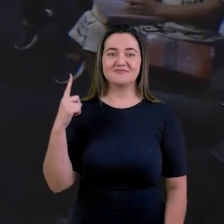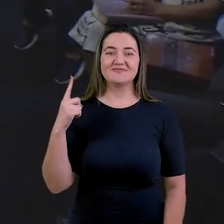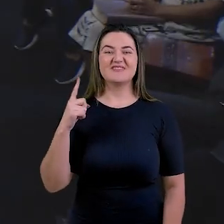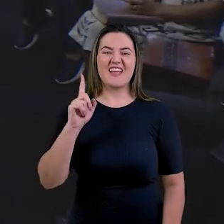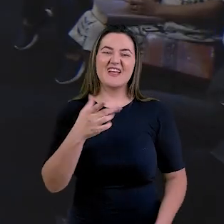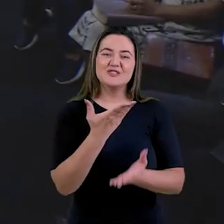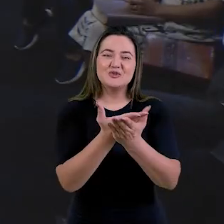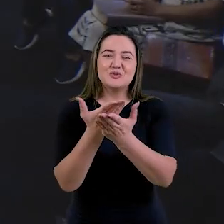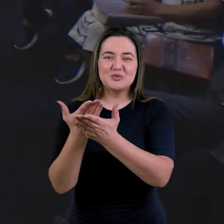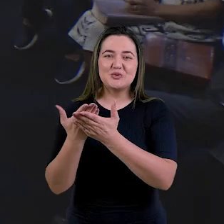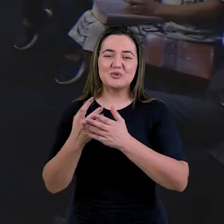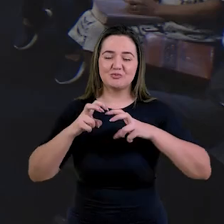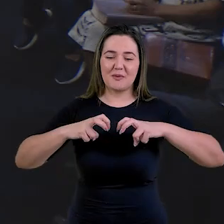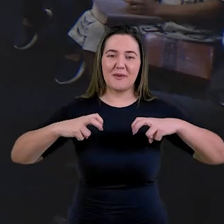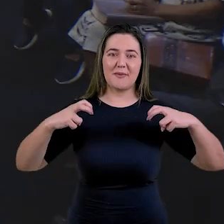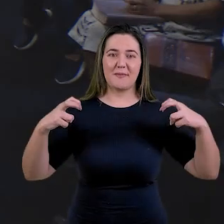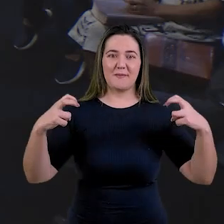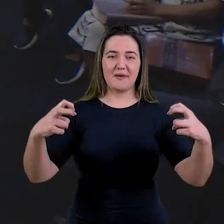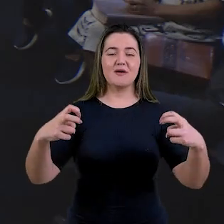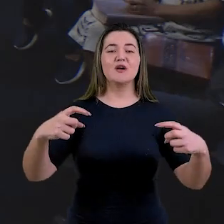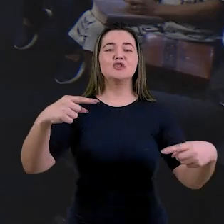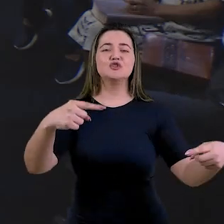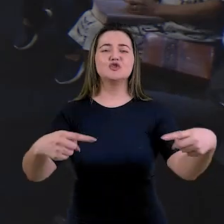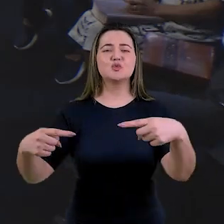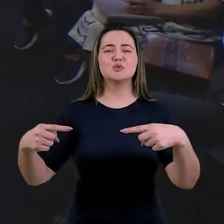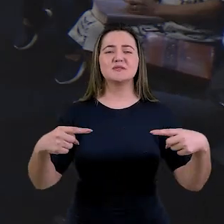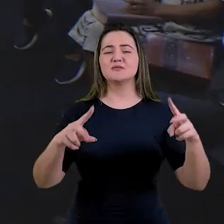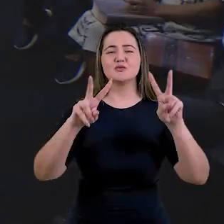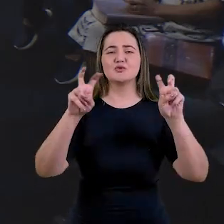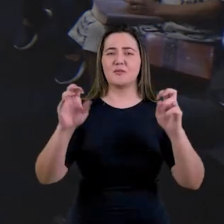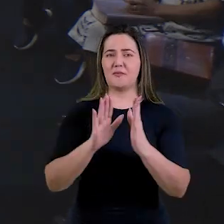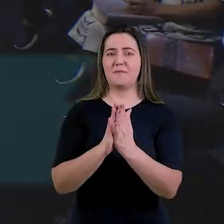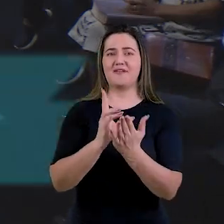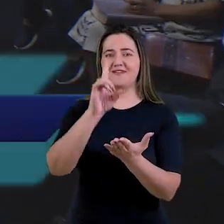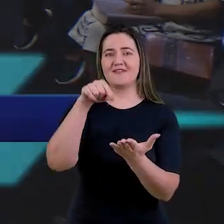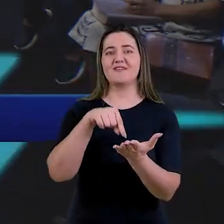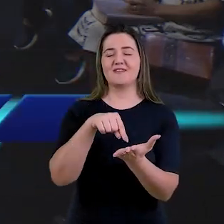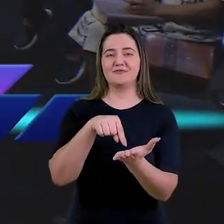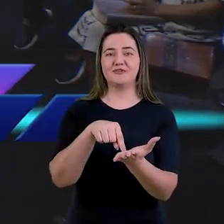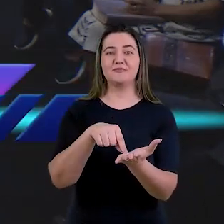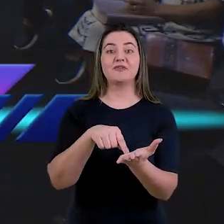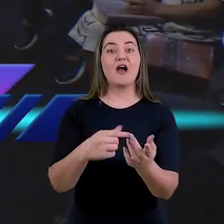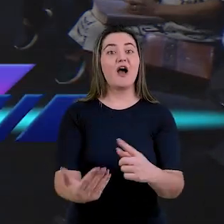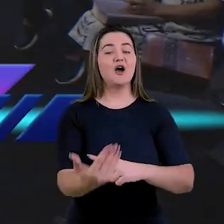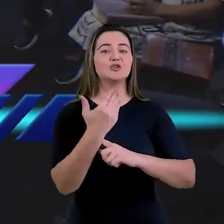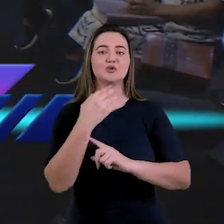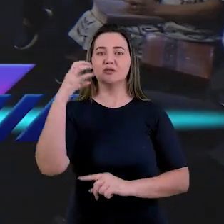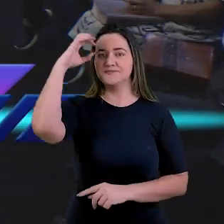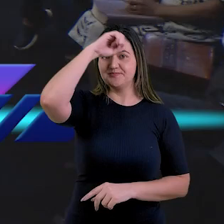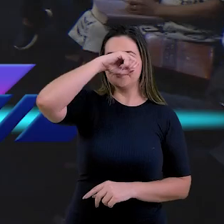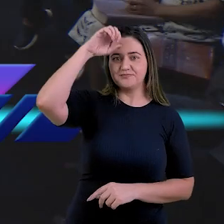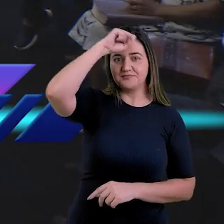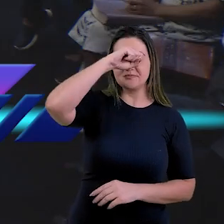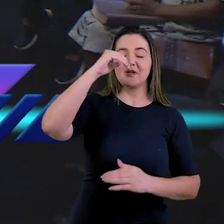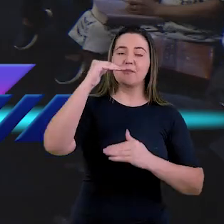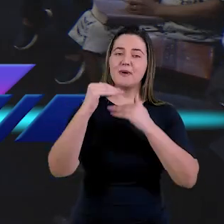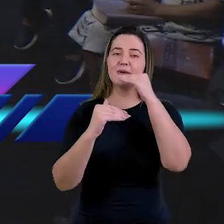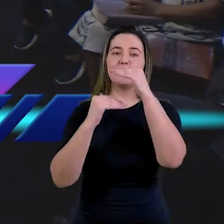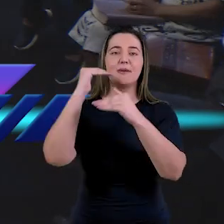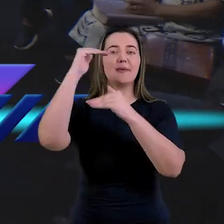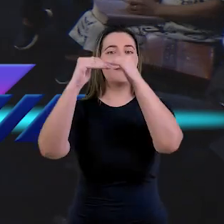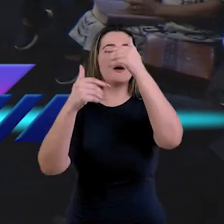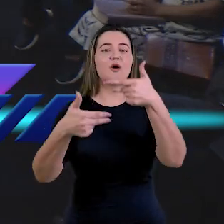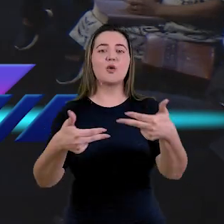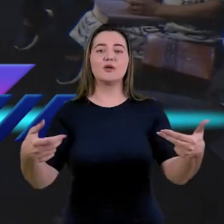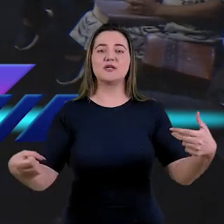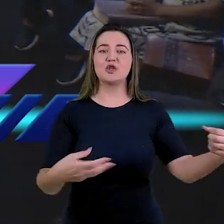formato de estudo da Palavra de Deus, nessa discussão da Palavra de Deus que sempre acrescenta e faz com que a gente aprenda